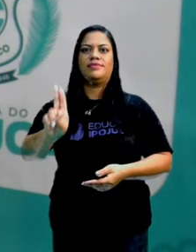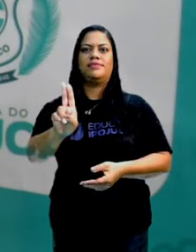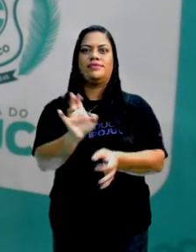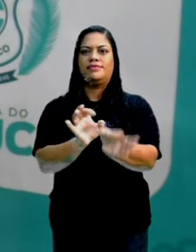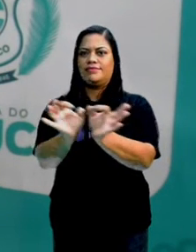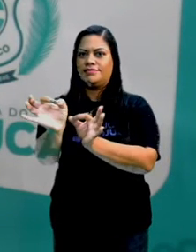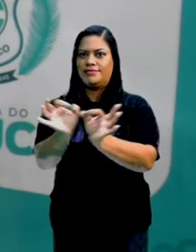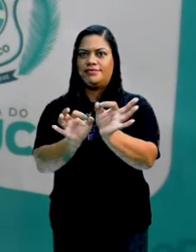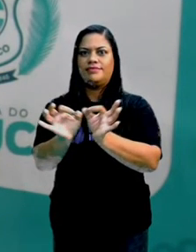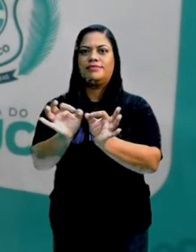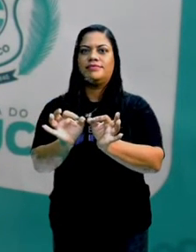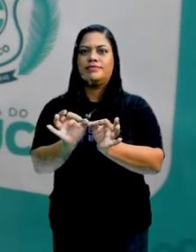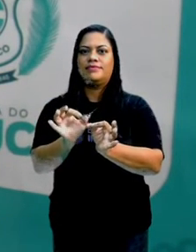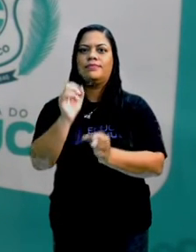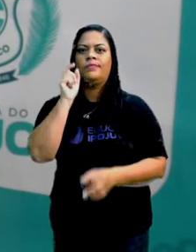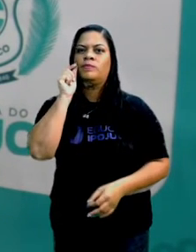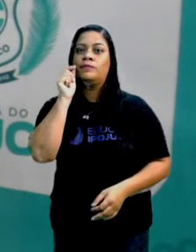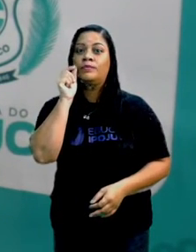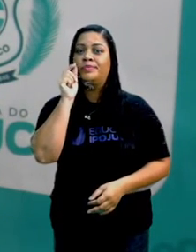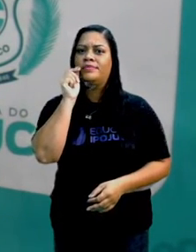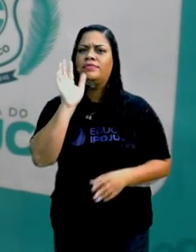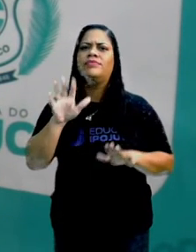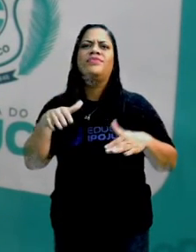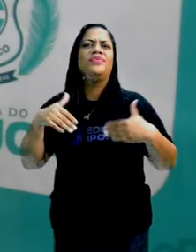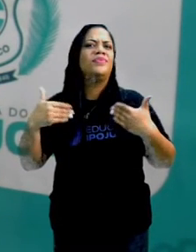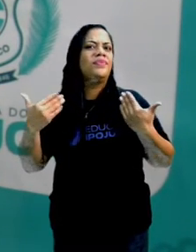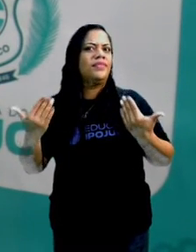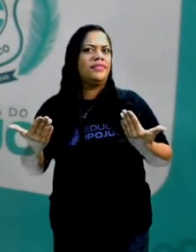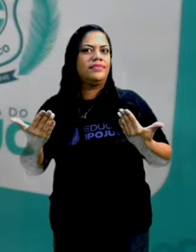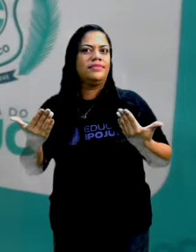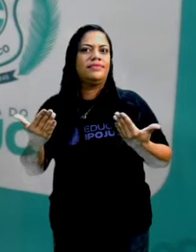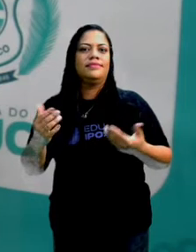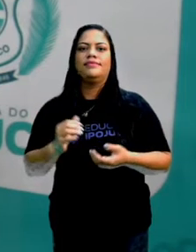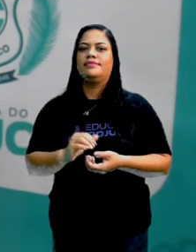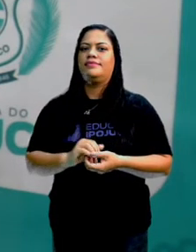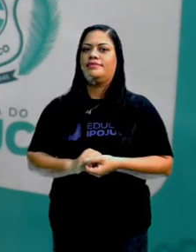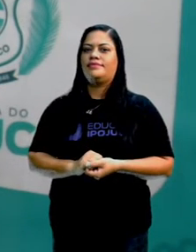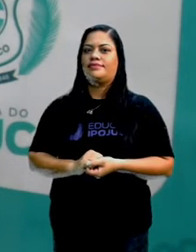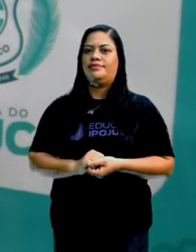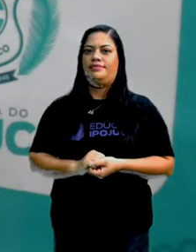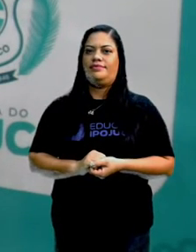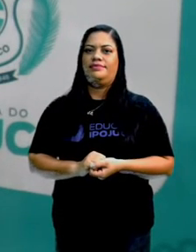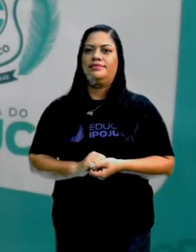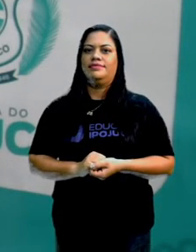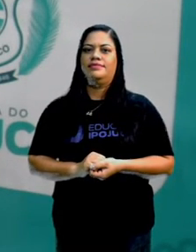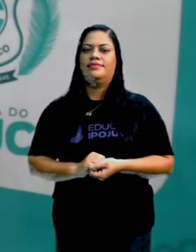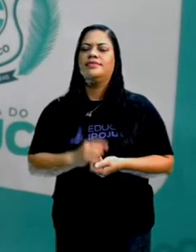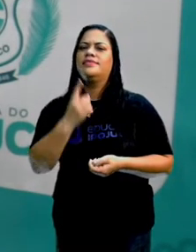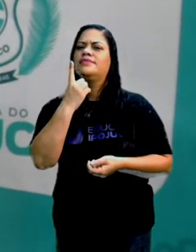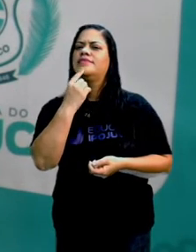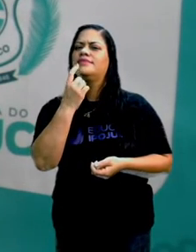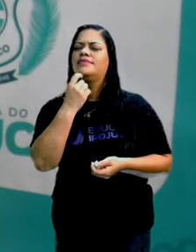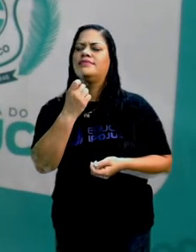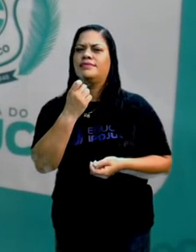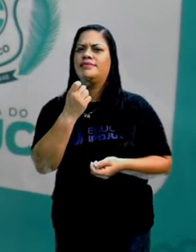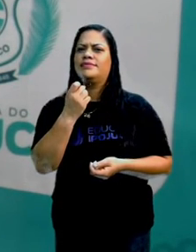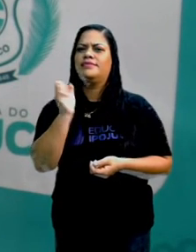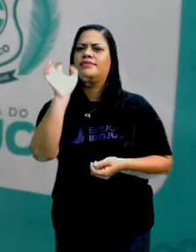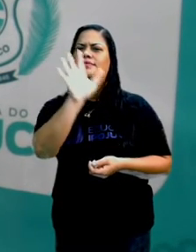montar o rato? Olha aqui. Que região essa cor vermelha está